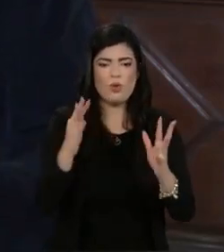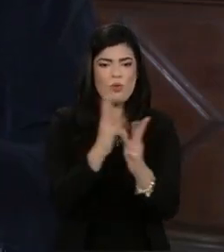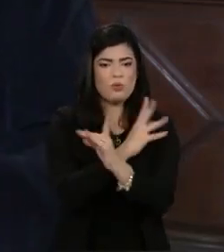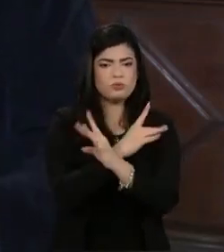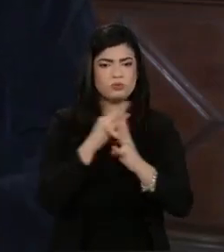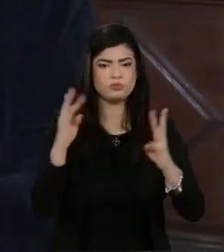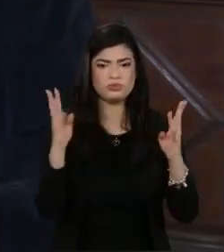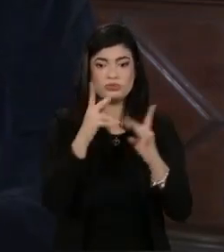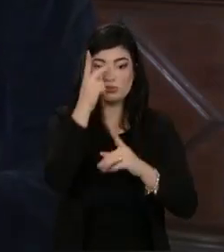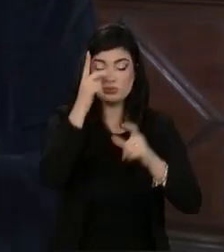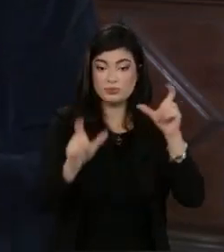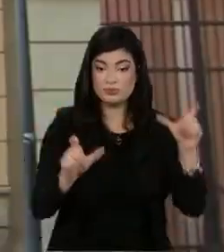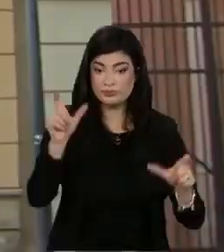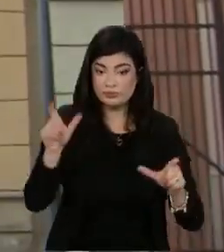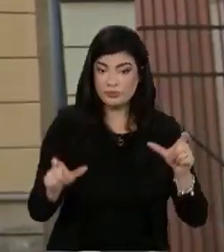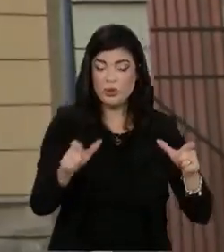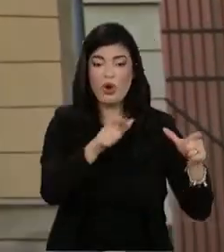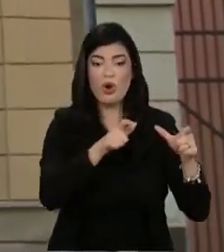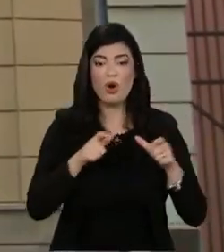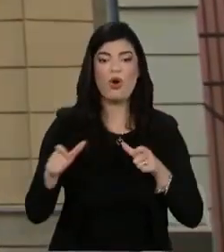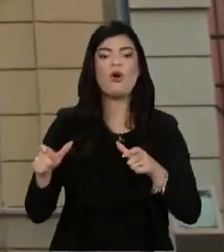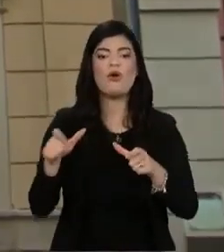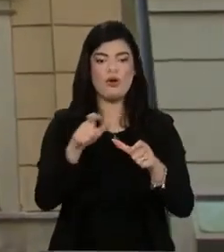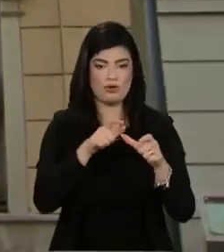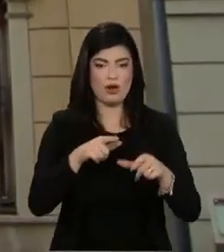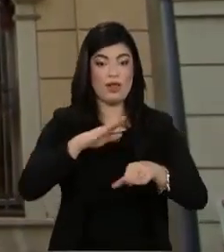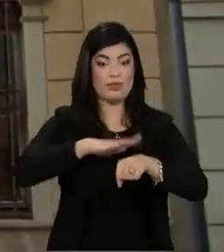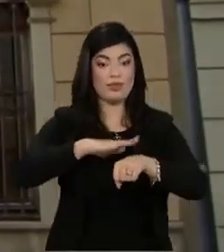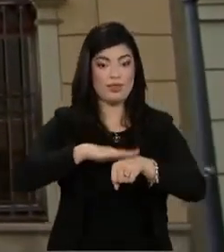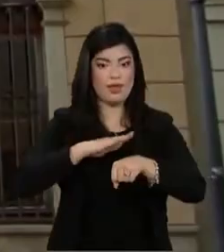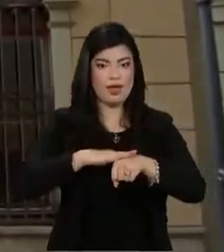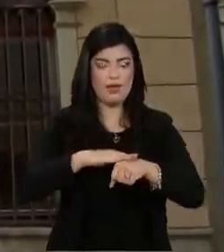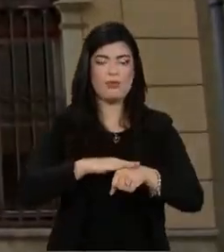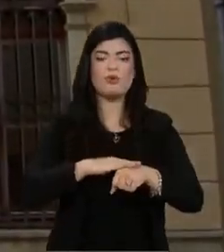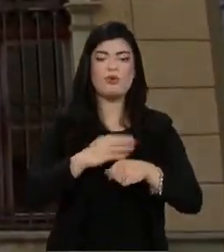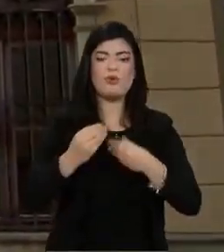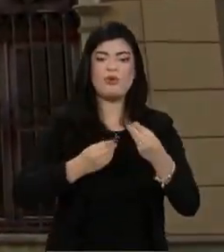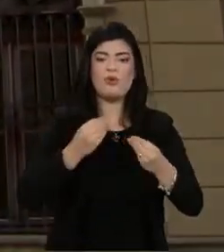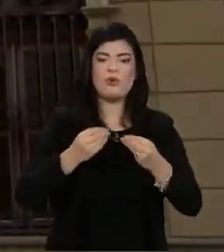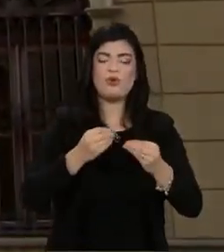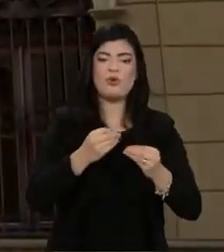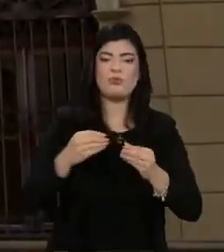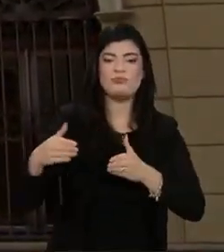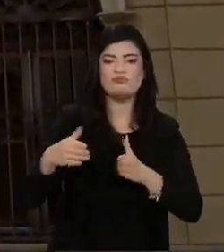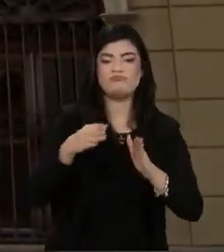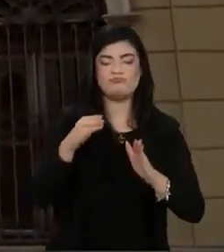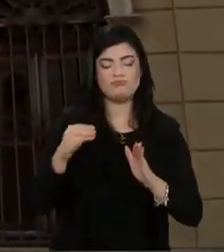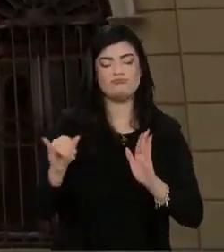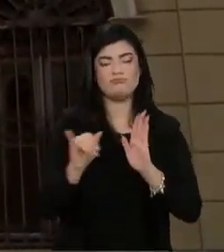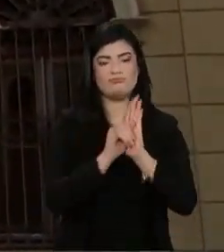de pessoas, de lugares, de tempos, espaços e de identidades.